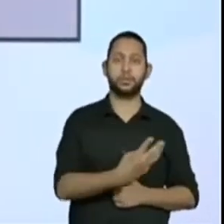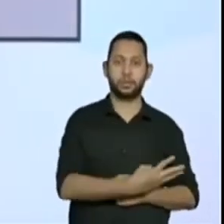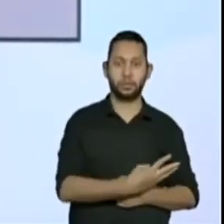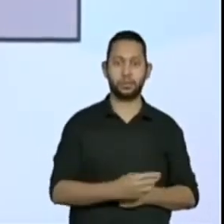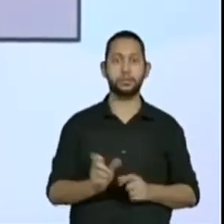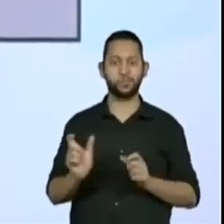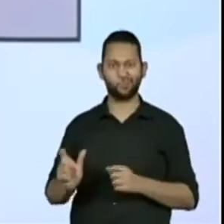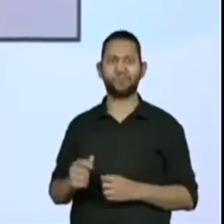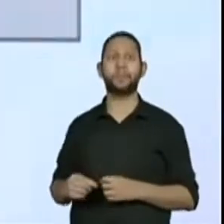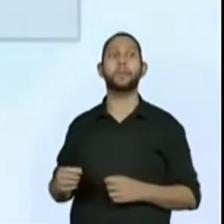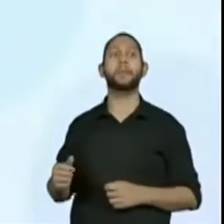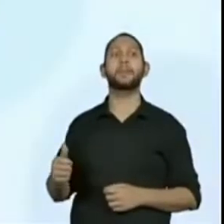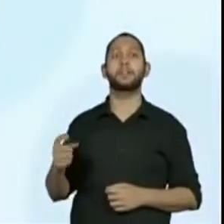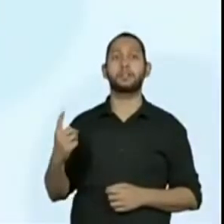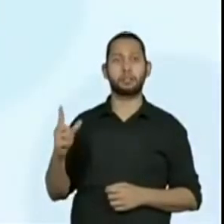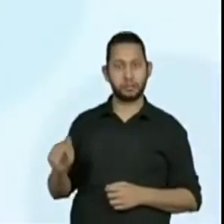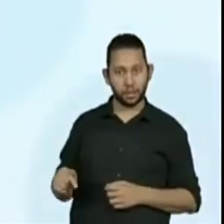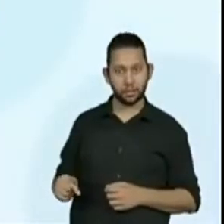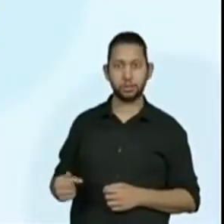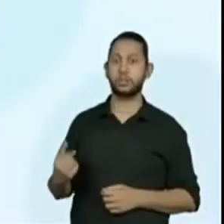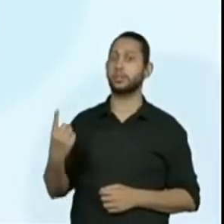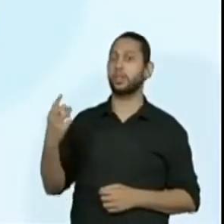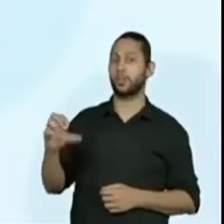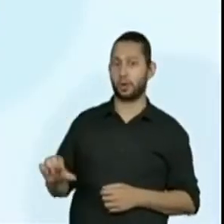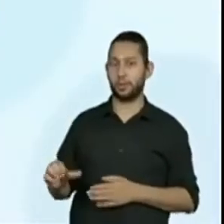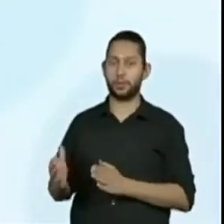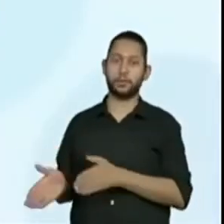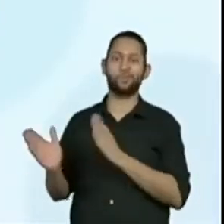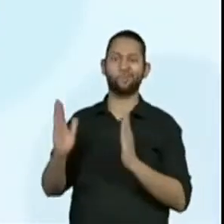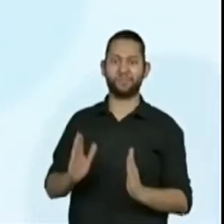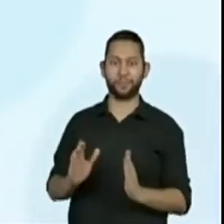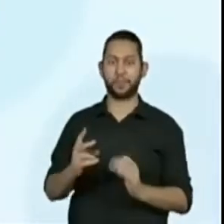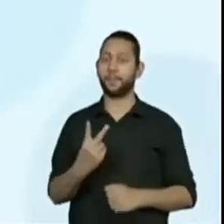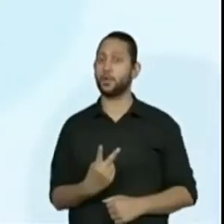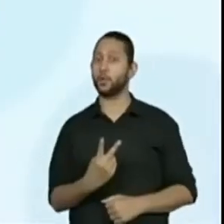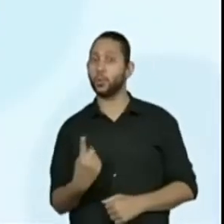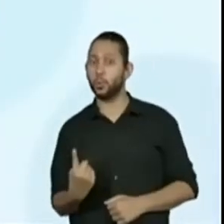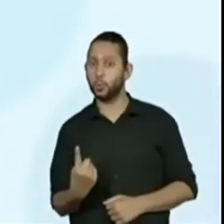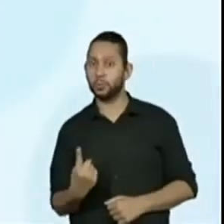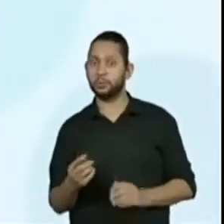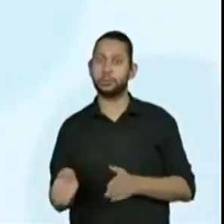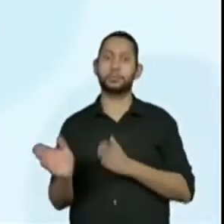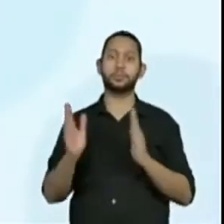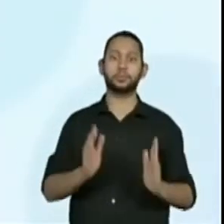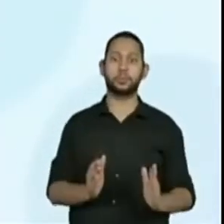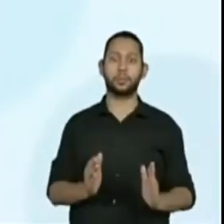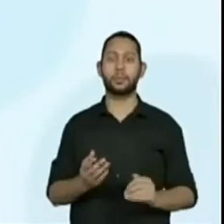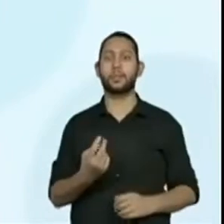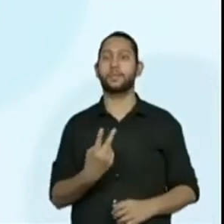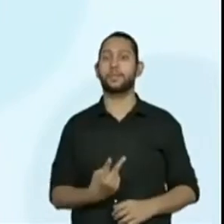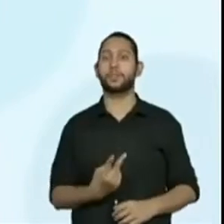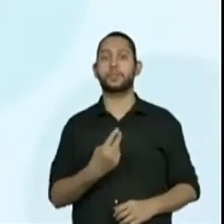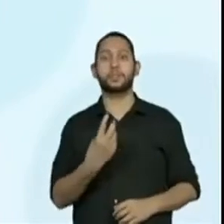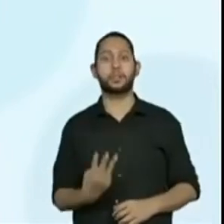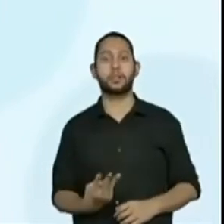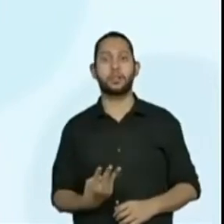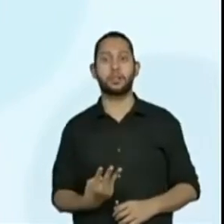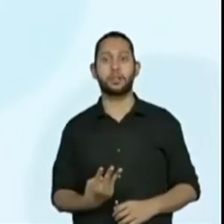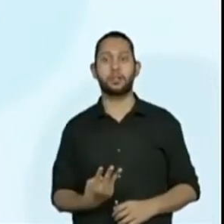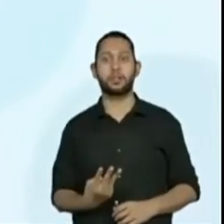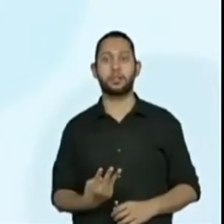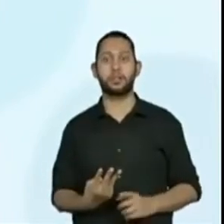15, 17, 19, 21 e 23.